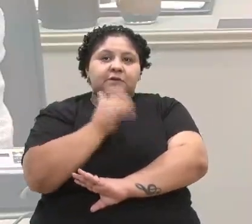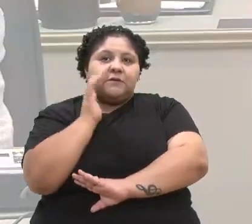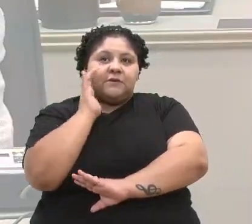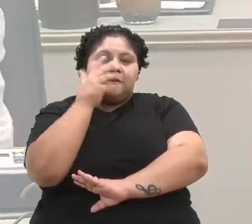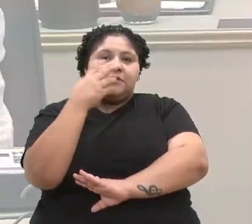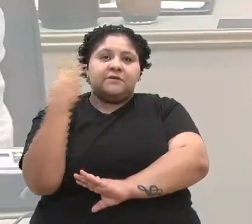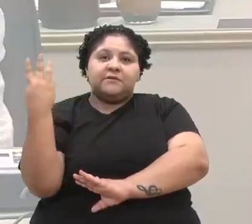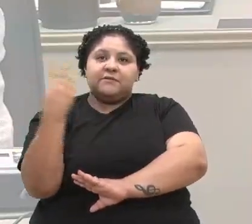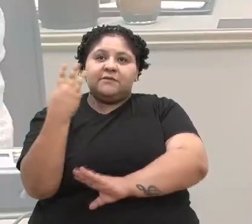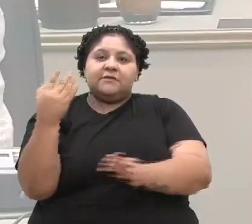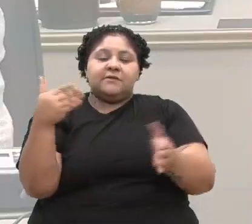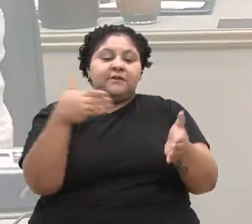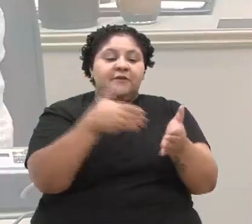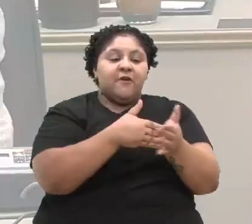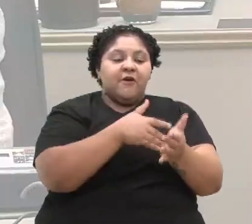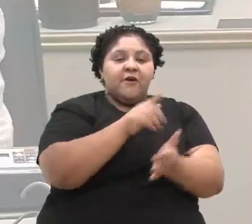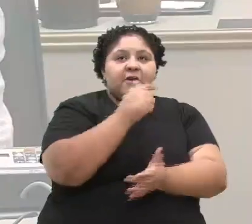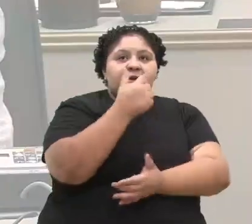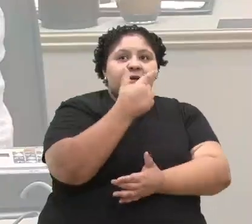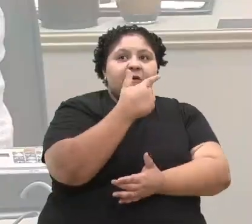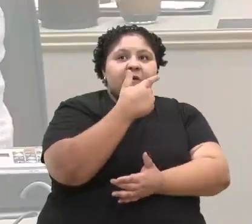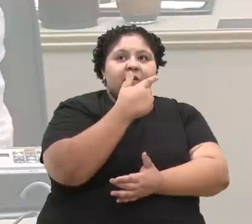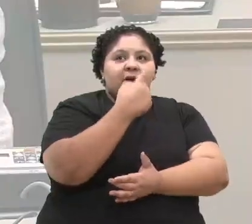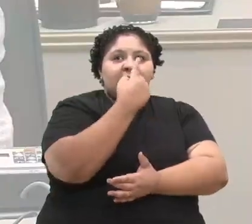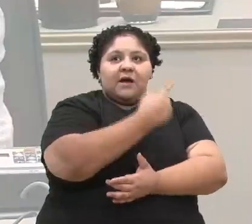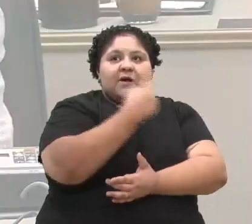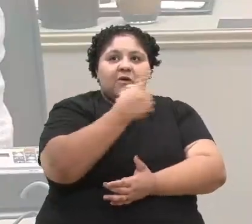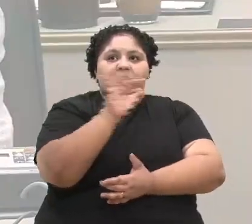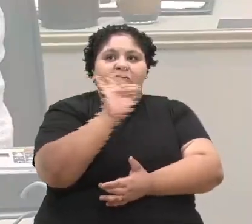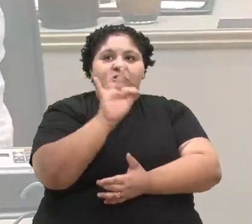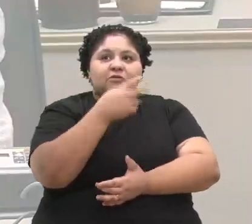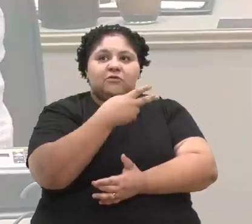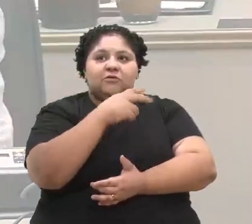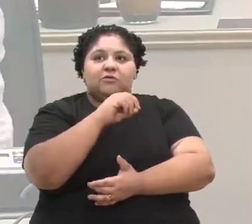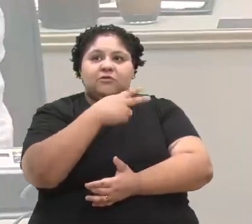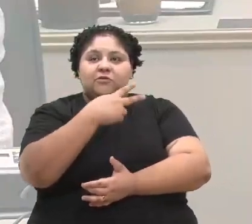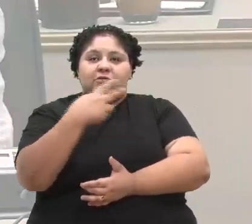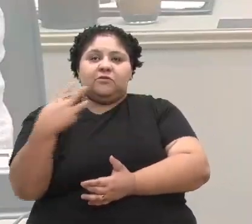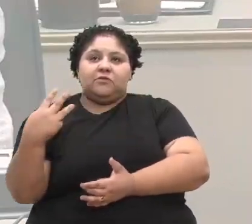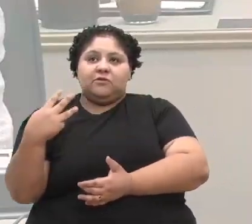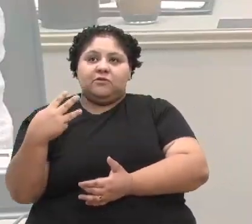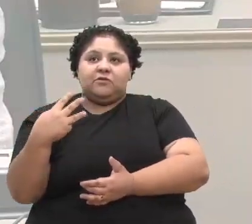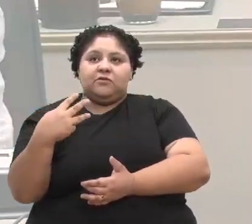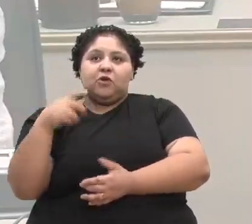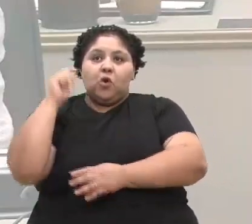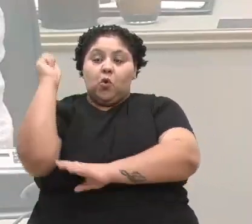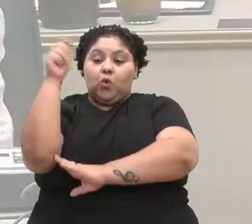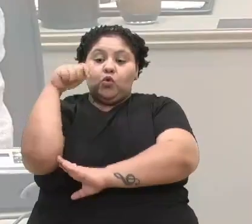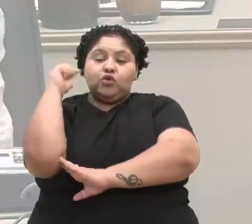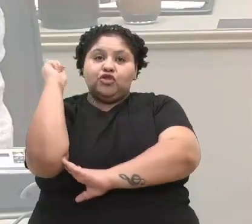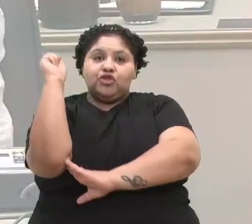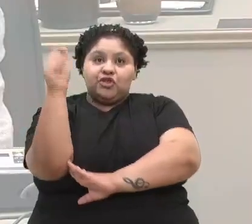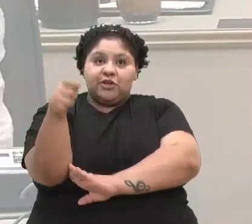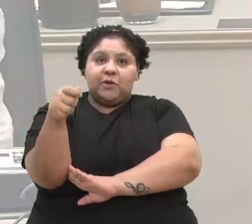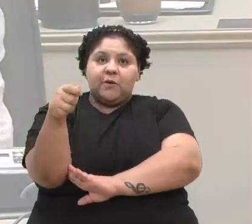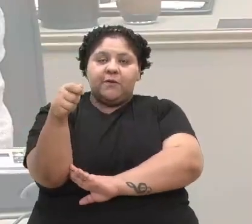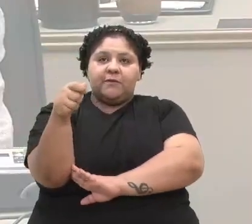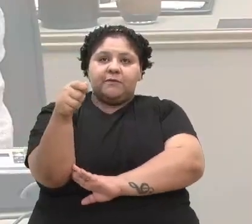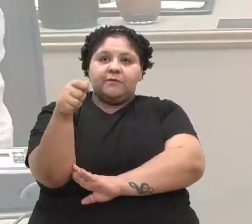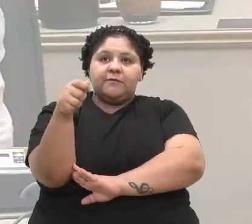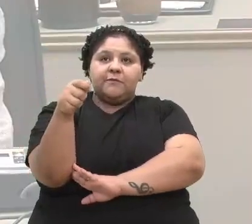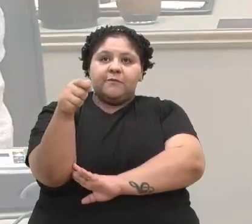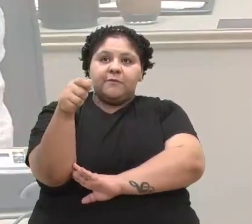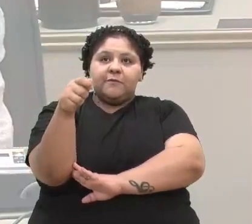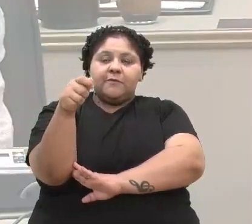3 a 11 de fevereiro de 2024. A modalidade de tiro de laço cumprido